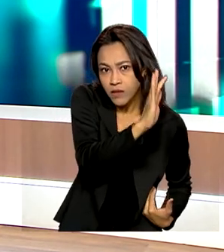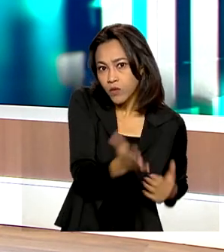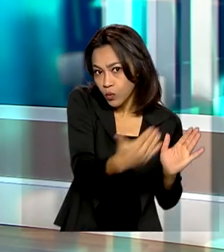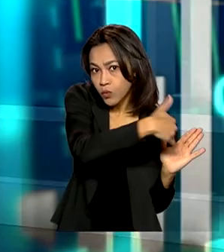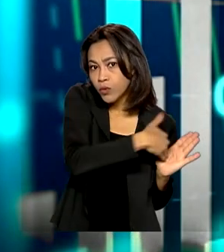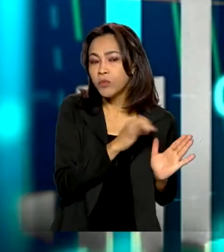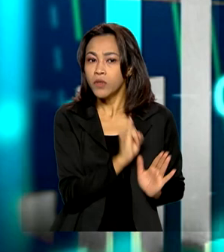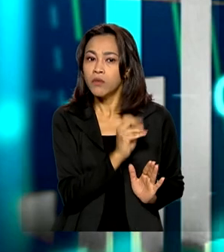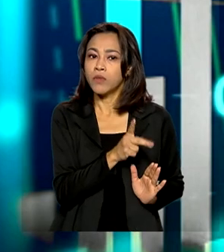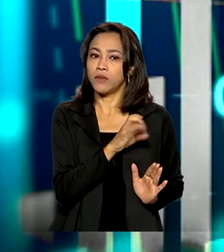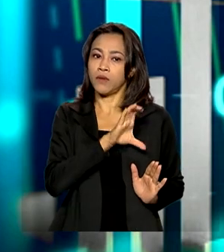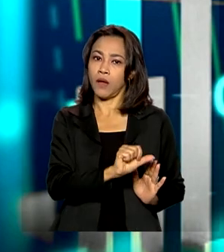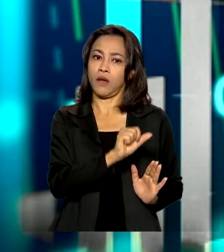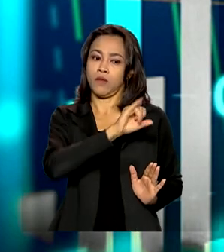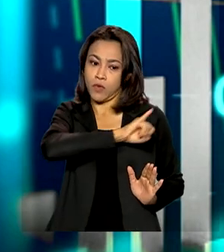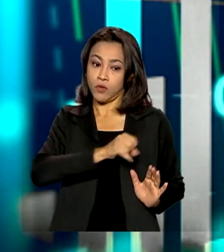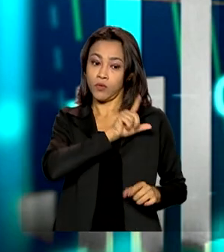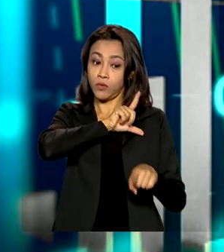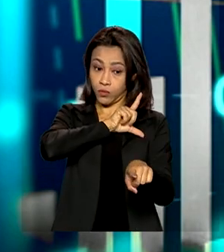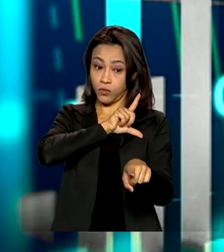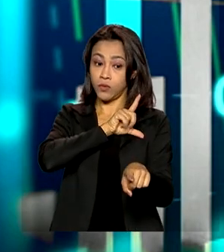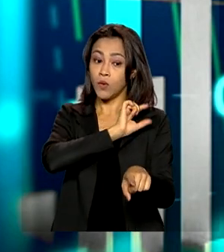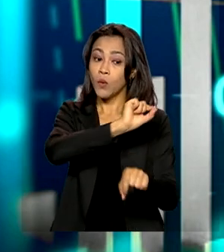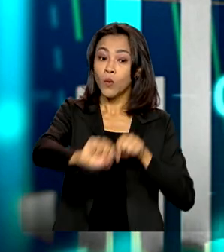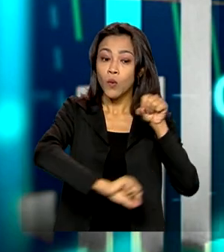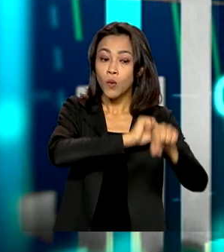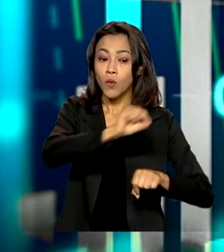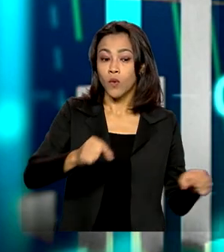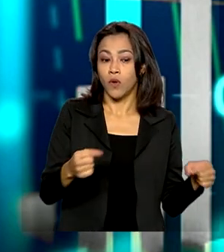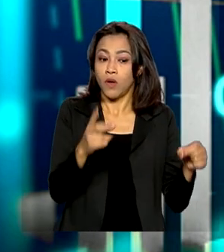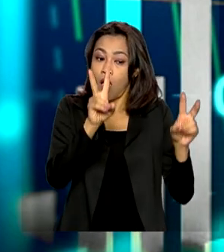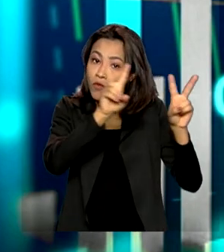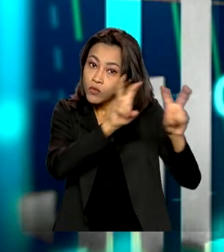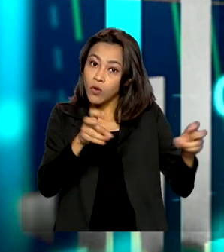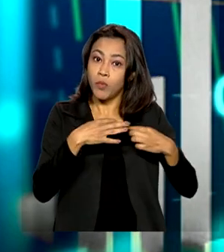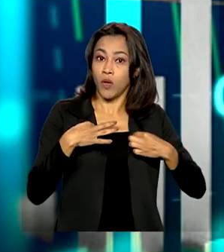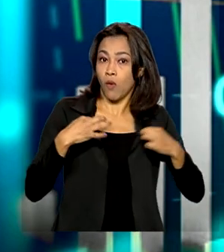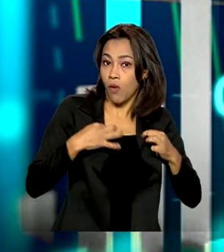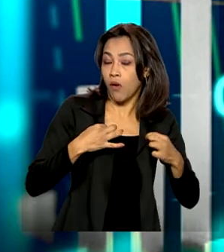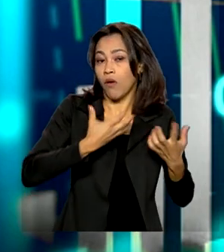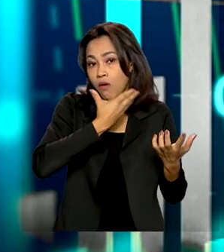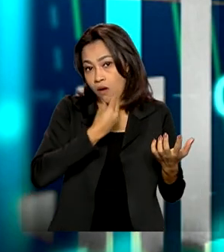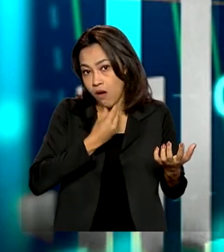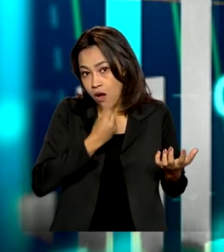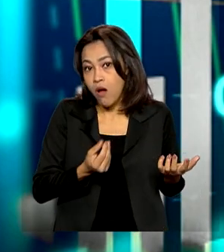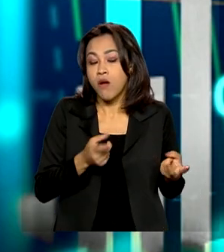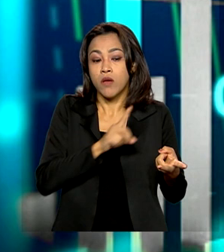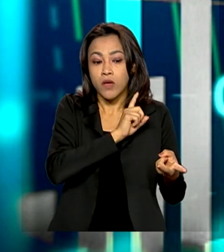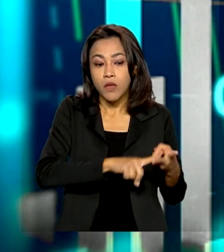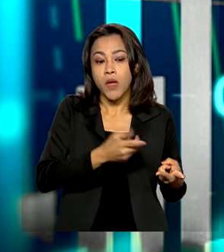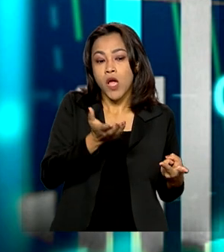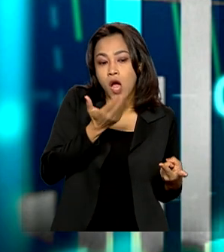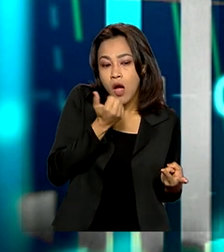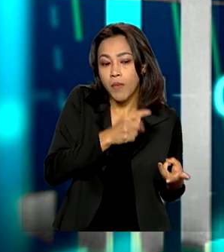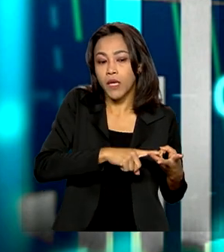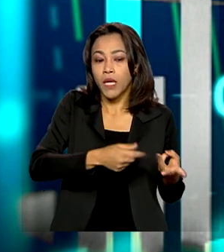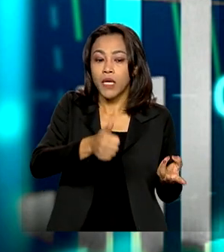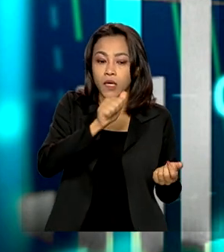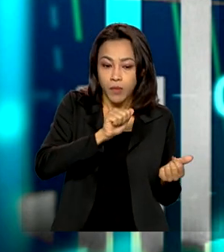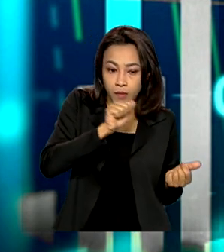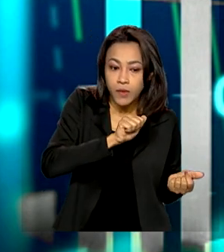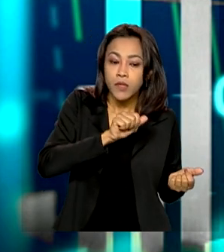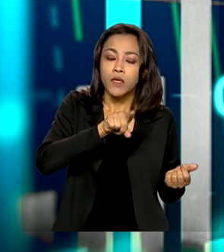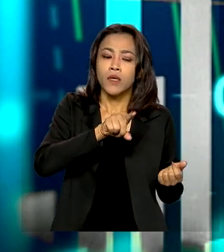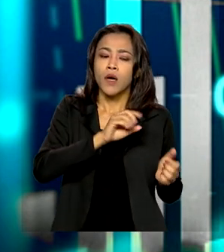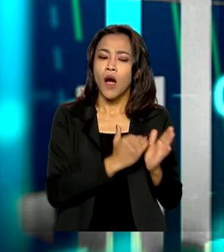IPCA-15 de julho foram o vestuário, especialmente o item moda masculina, e alimentação e bebidas com um aumento de